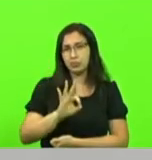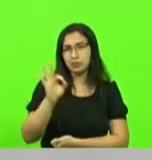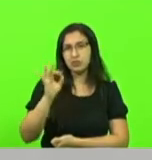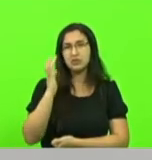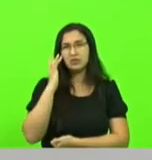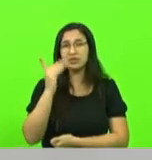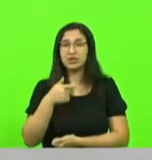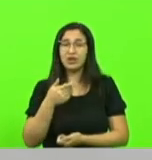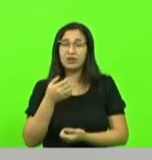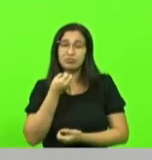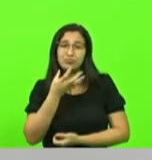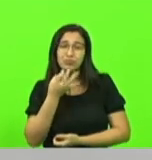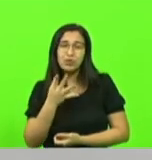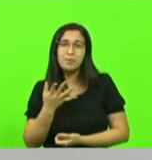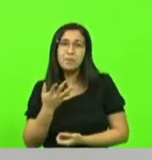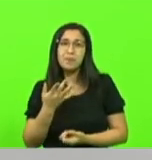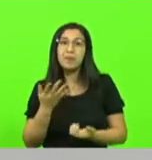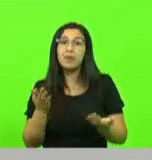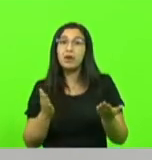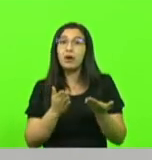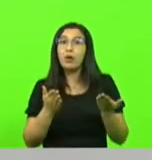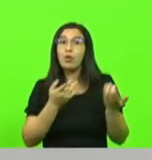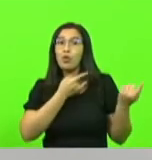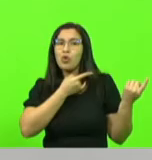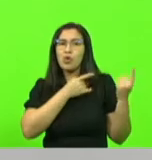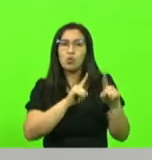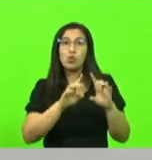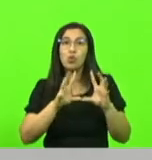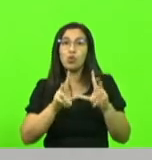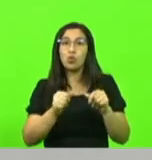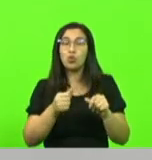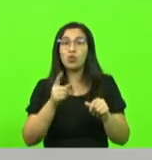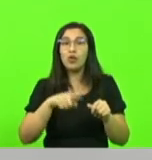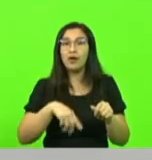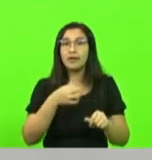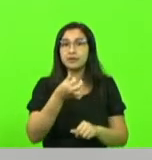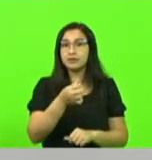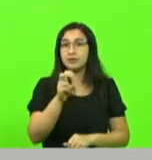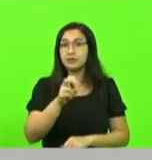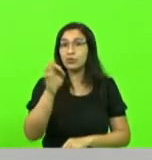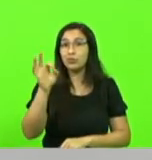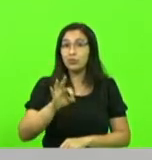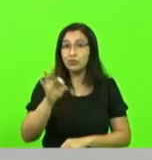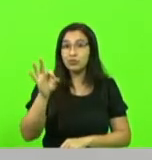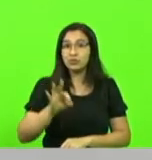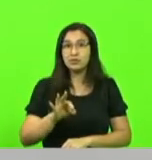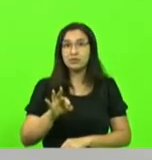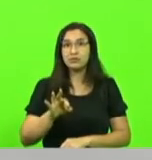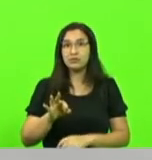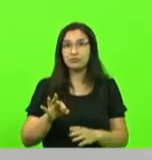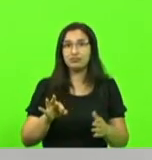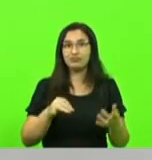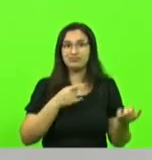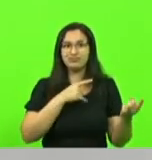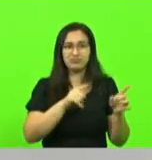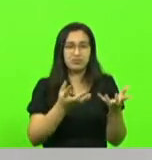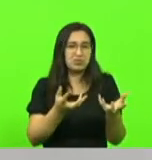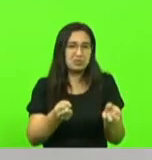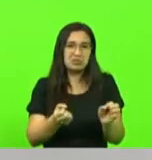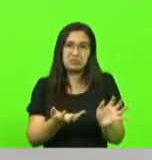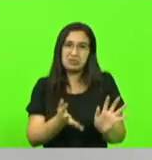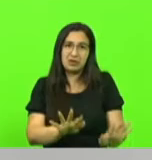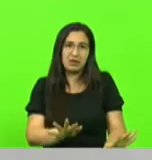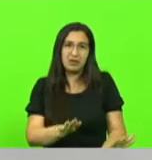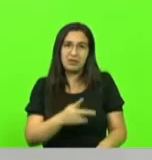e a rejeição chegou ao nível de 65%, um recorde de rejeição do presidente